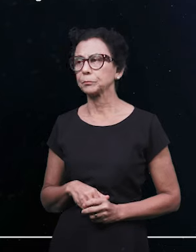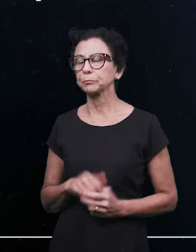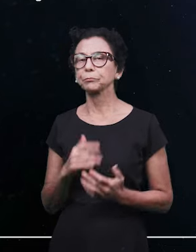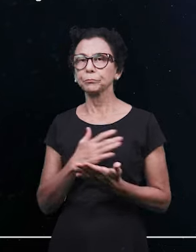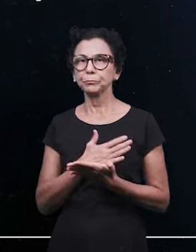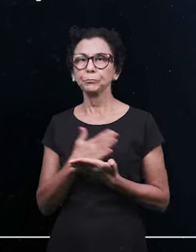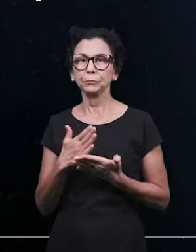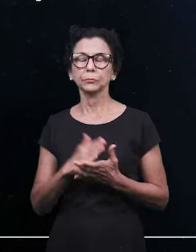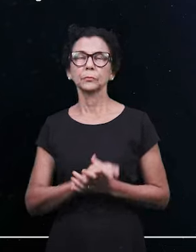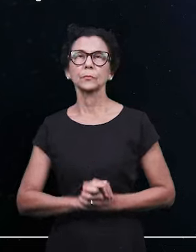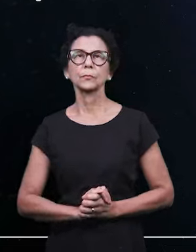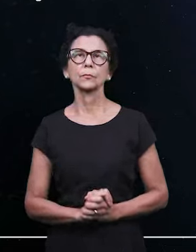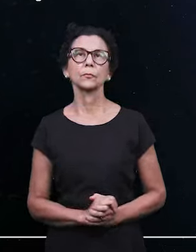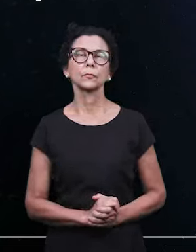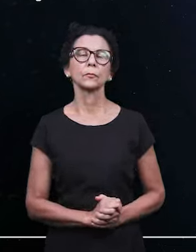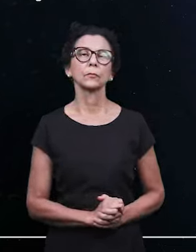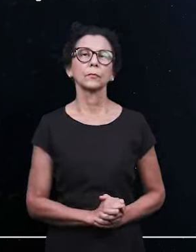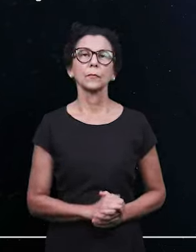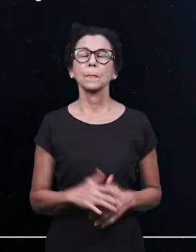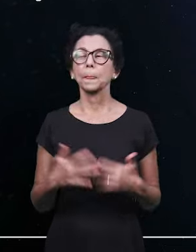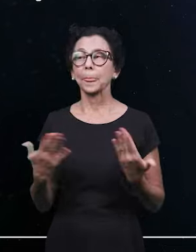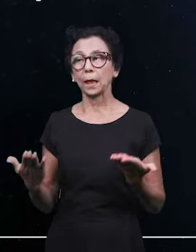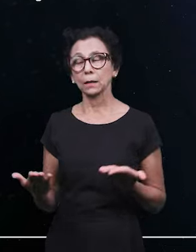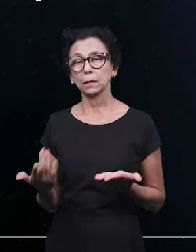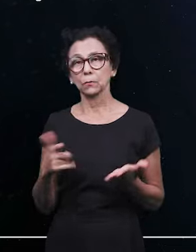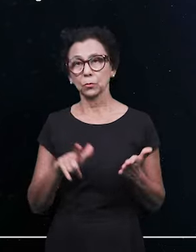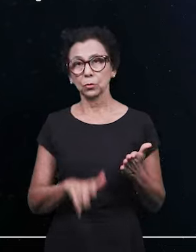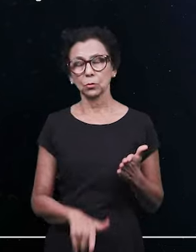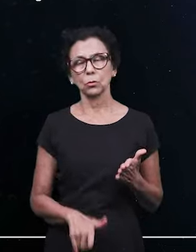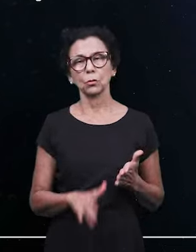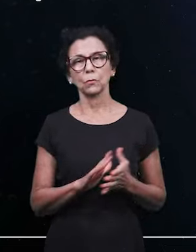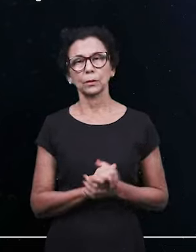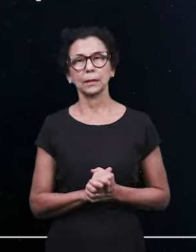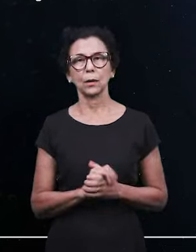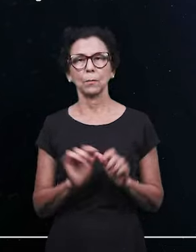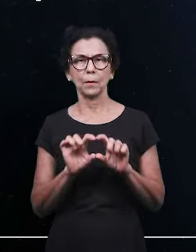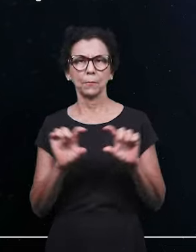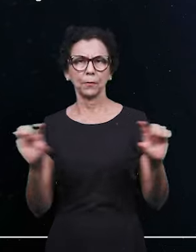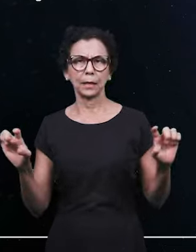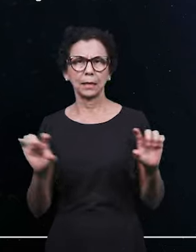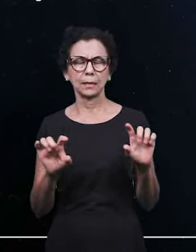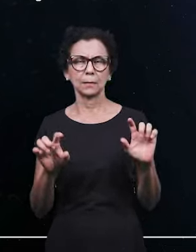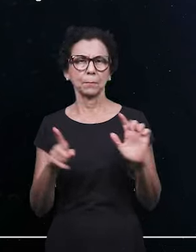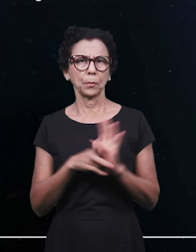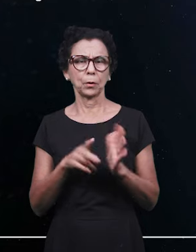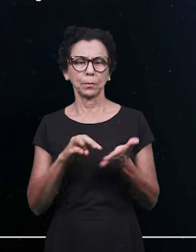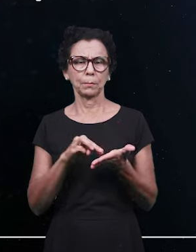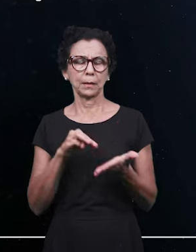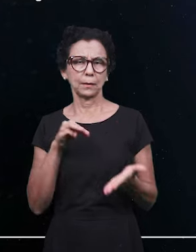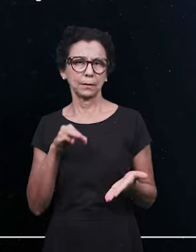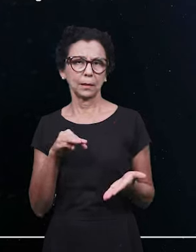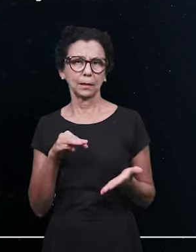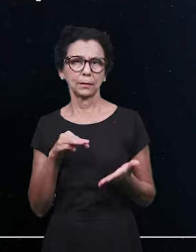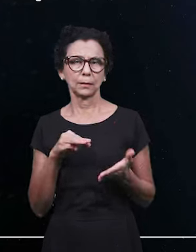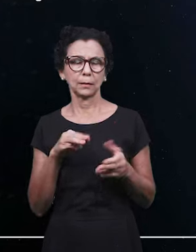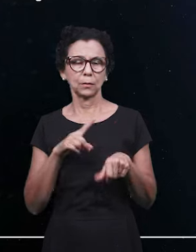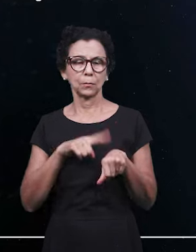Pronto. Porque aí, Sérgio, você já pode falar com o texto aqui. Então, você disse que é uma expressão muito nossa, porque